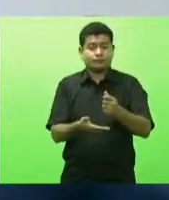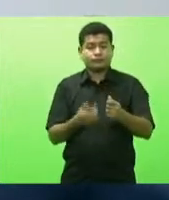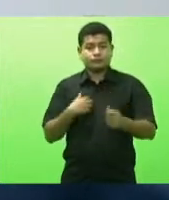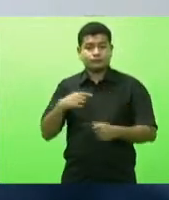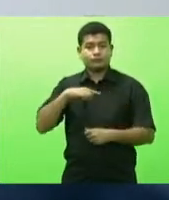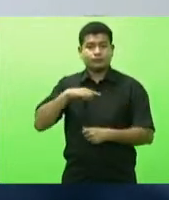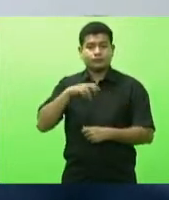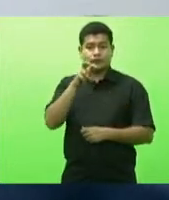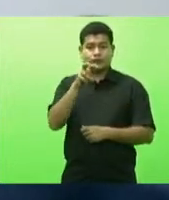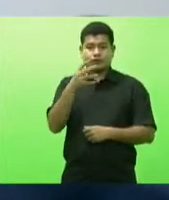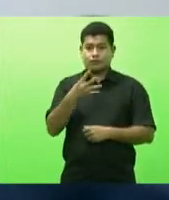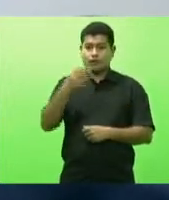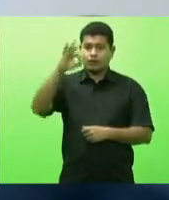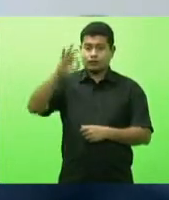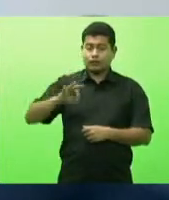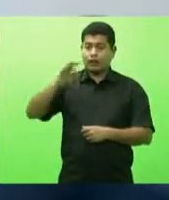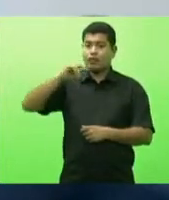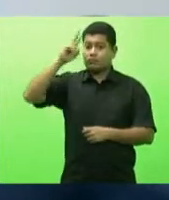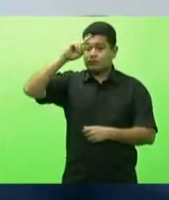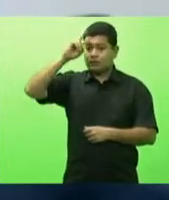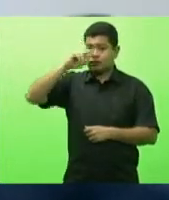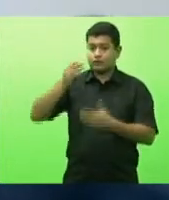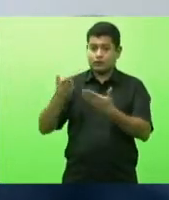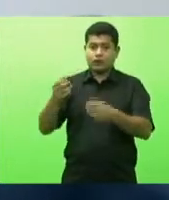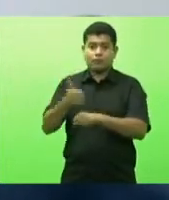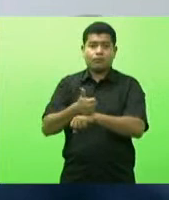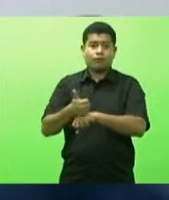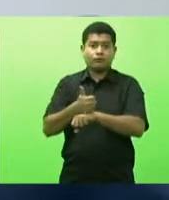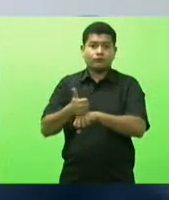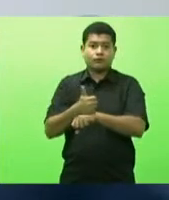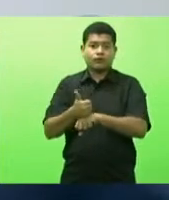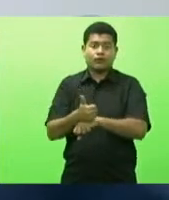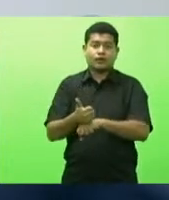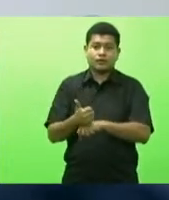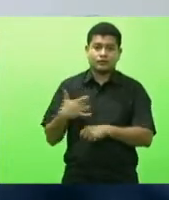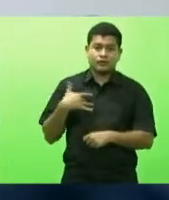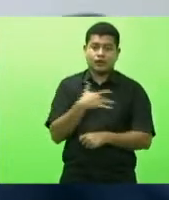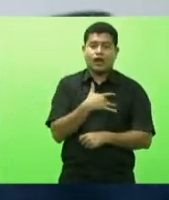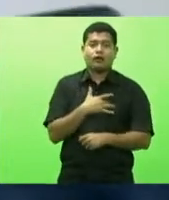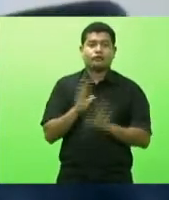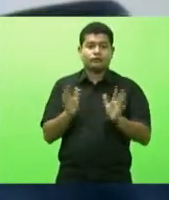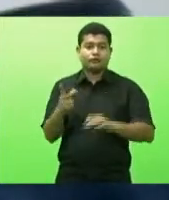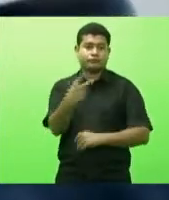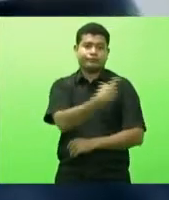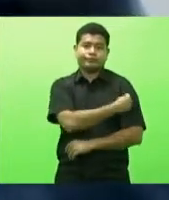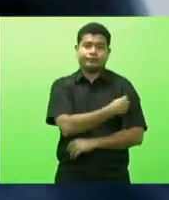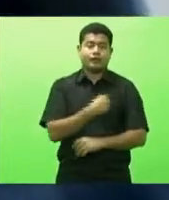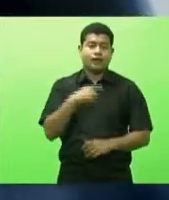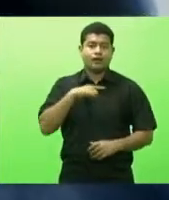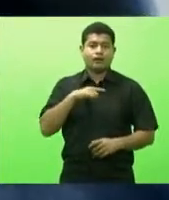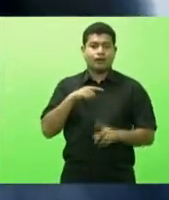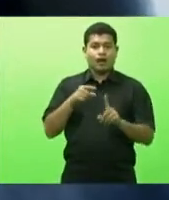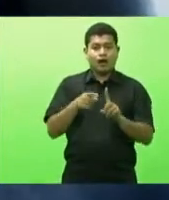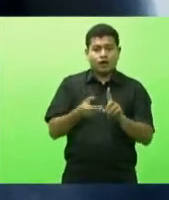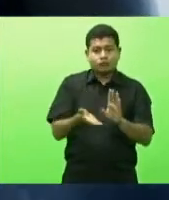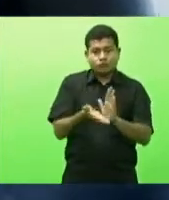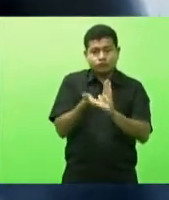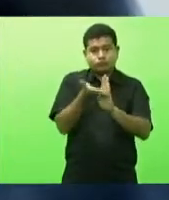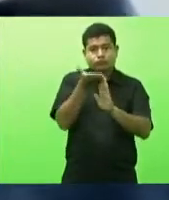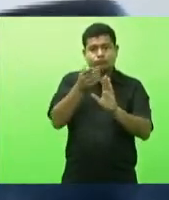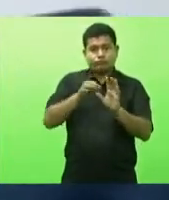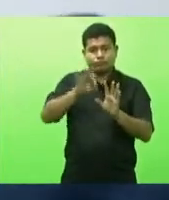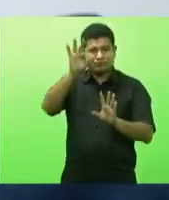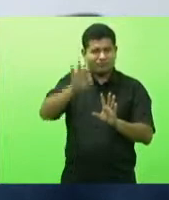% dos profissionais de saúde apenas vacinados e nós temos margem pessoal para ser vacinado mas naqueles